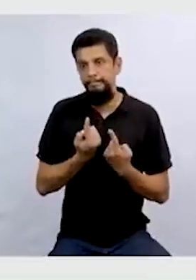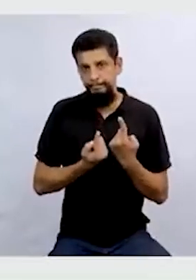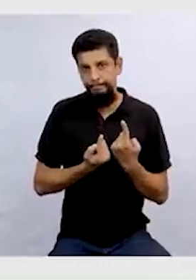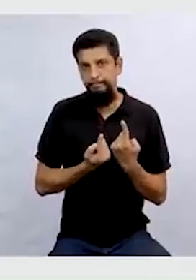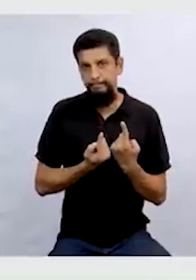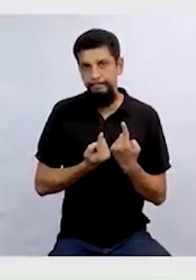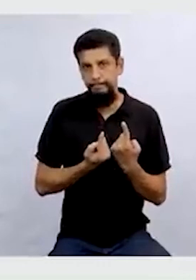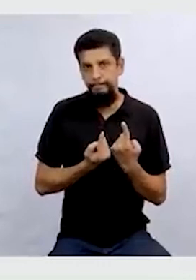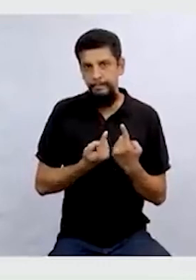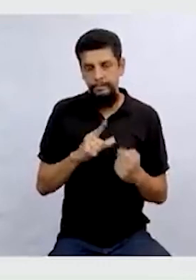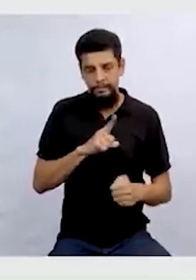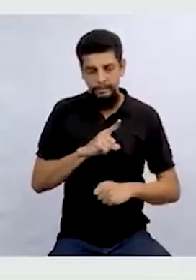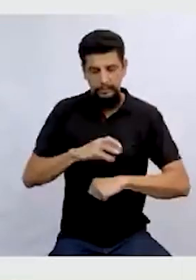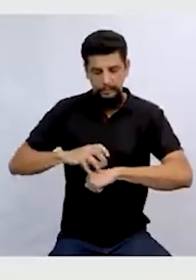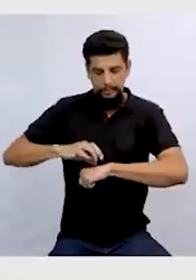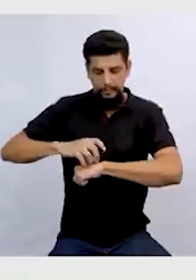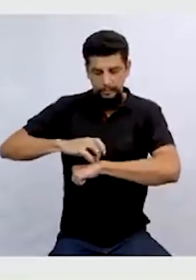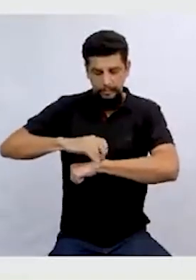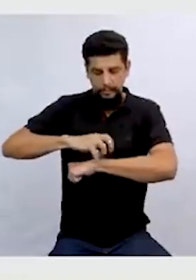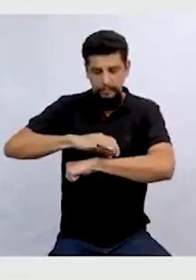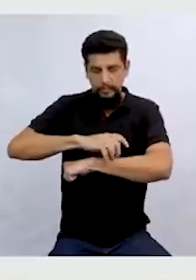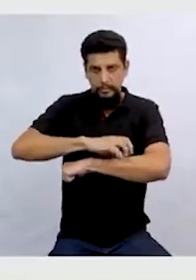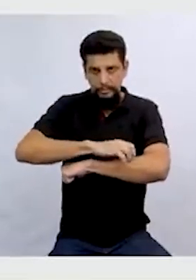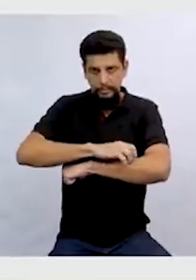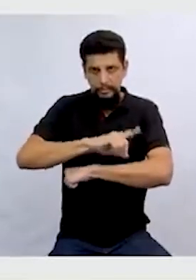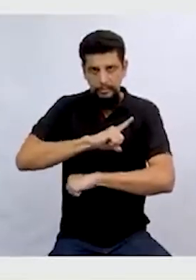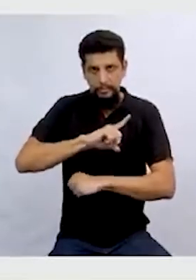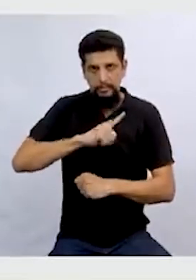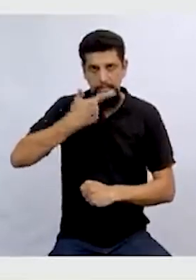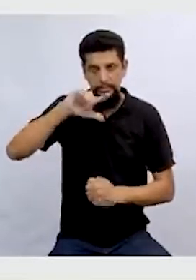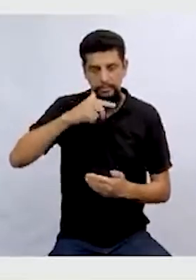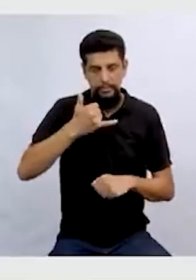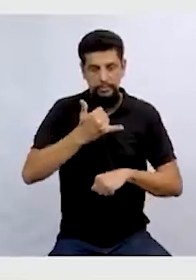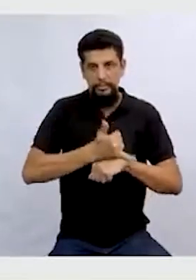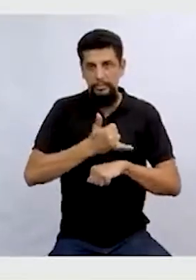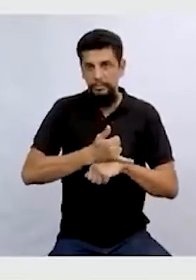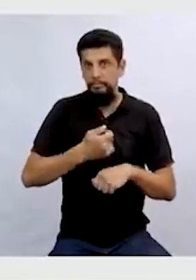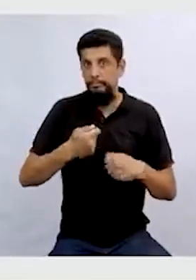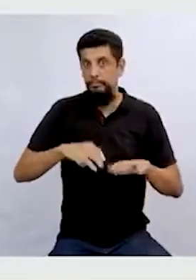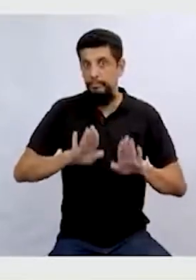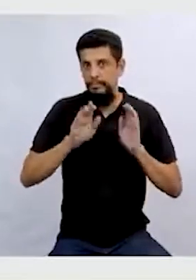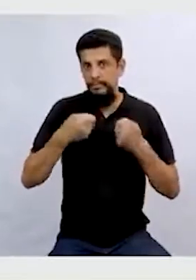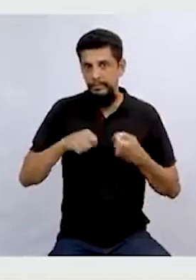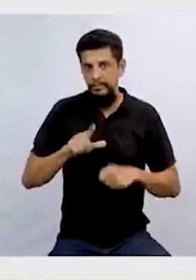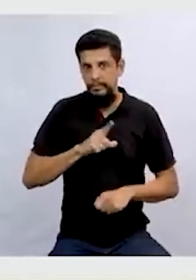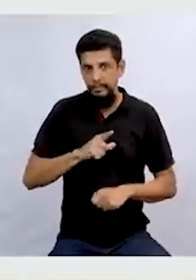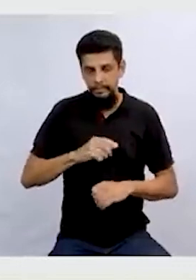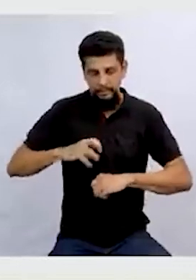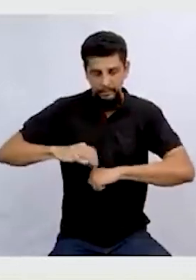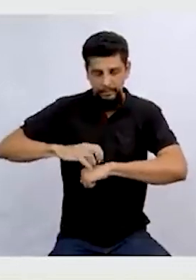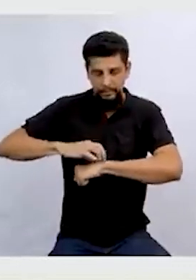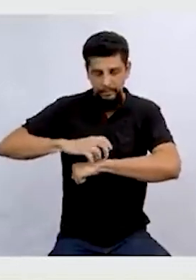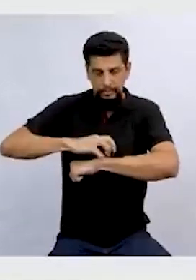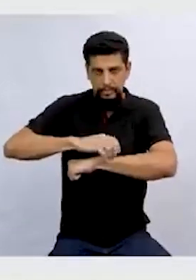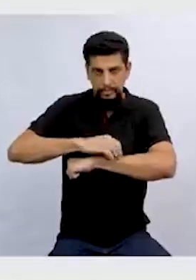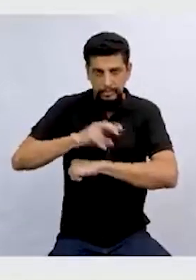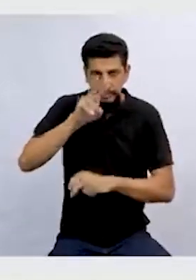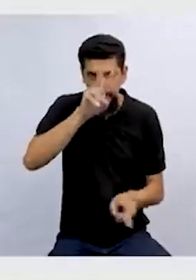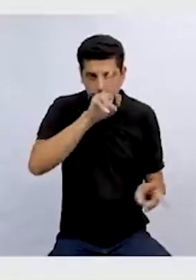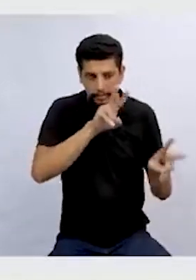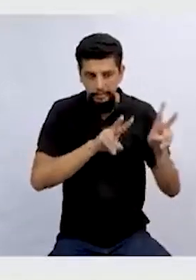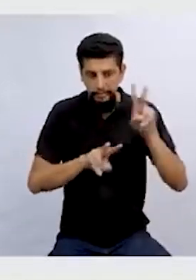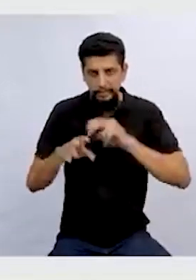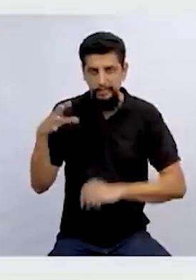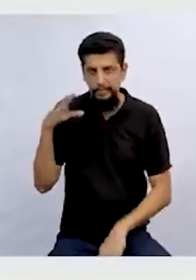quais delas tem uma aranha. Vai ter vários outros objetos também, mas tem que ter aranha, certo? Então vamos lá dar uma